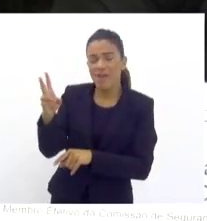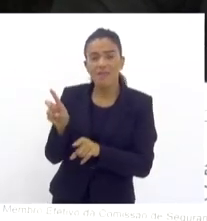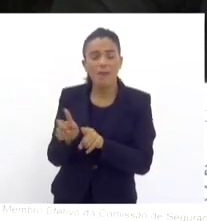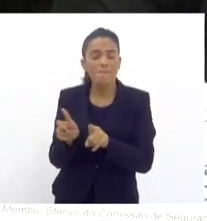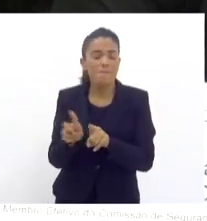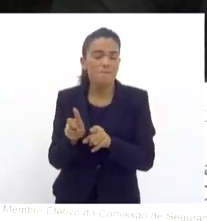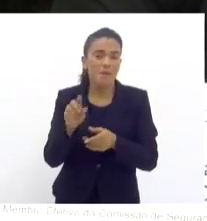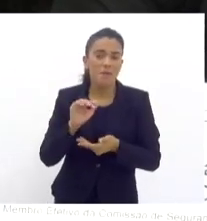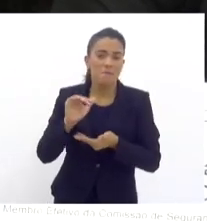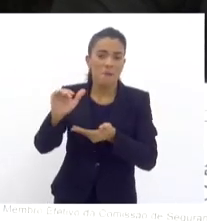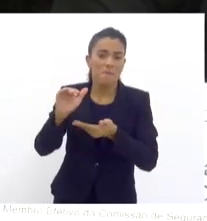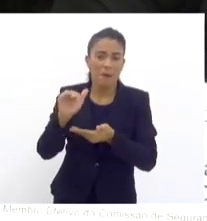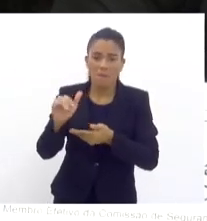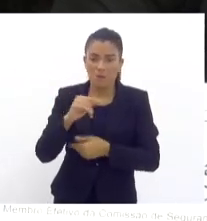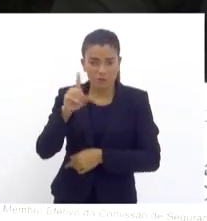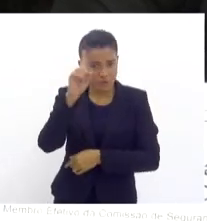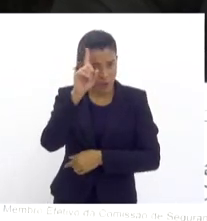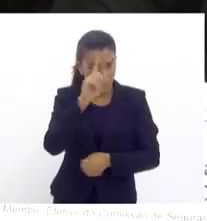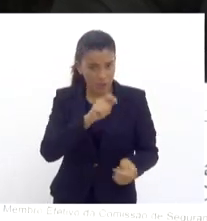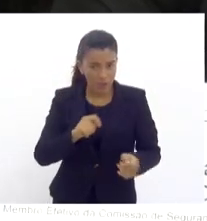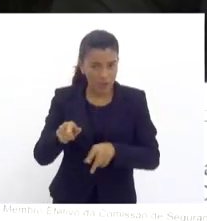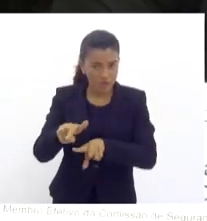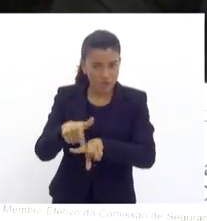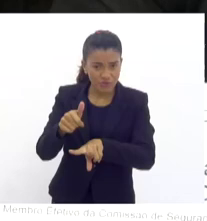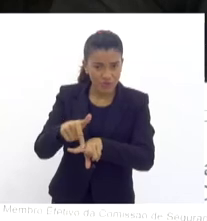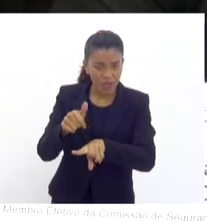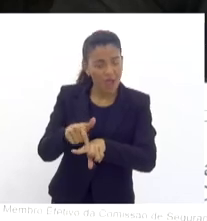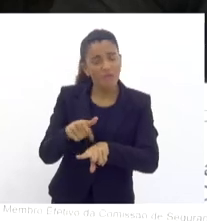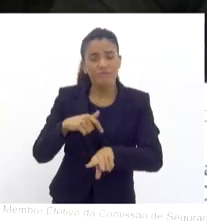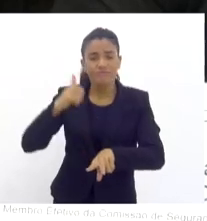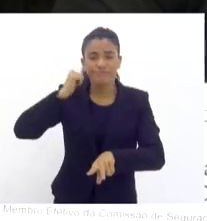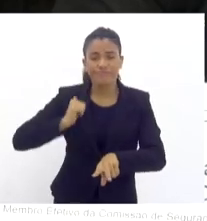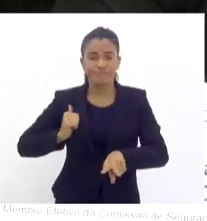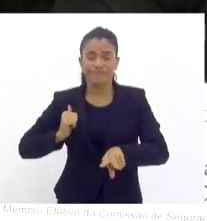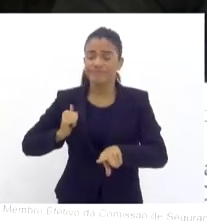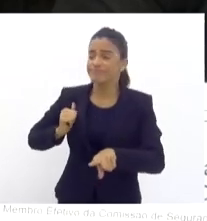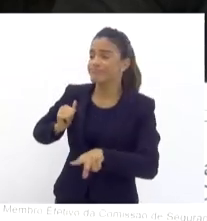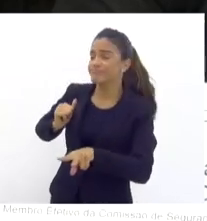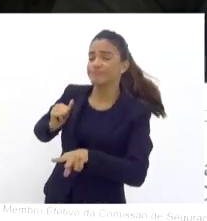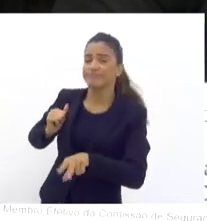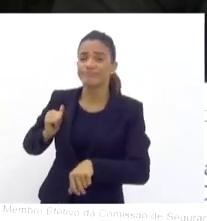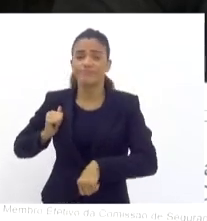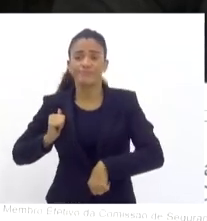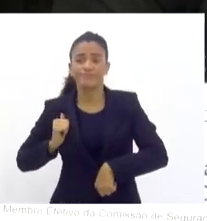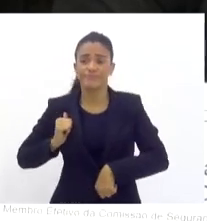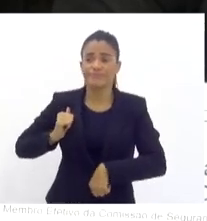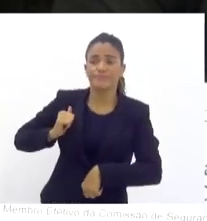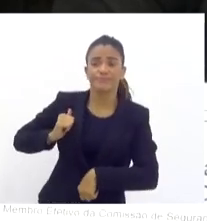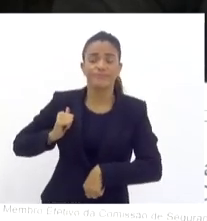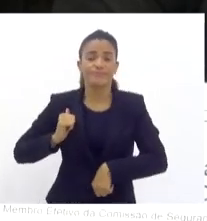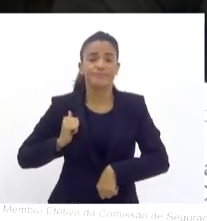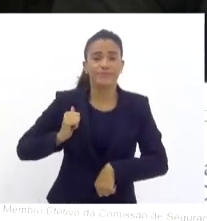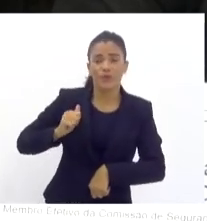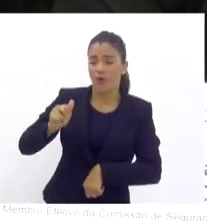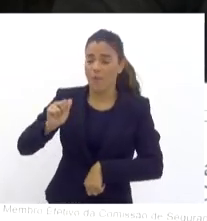fulano de tal, porque eu sou assim mesmo, dia a dia, eu ponho meu chinelo e vou correr atrás das minhas